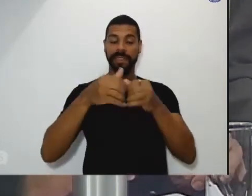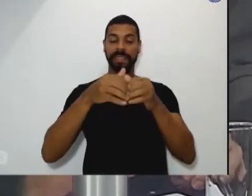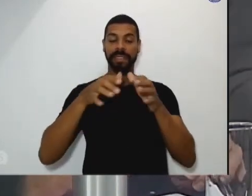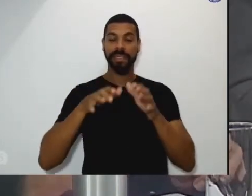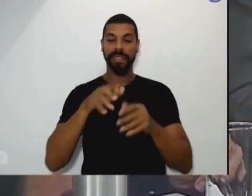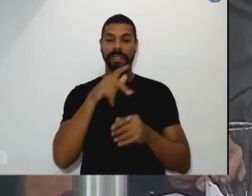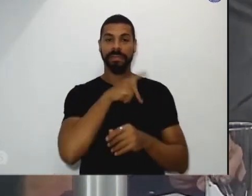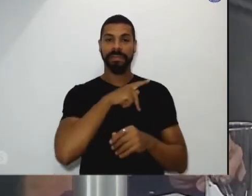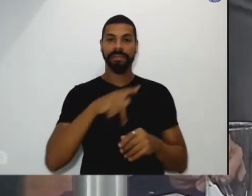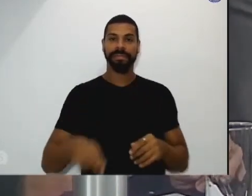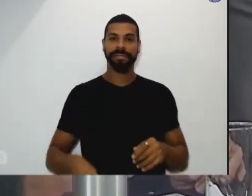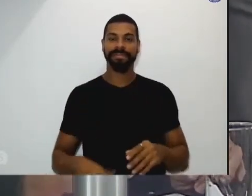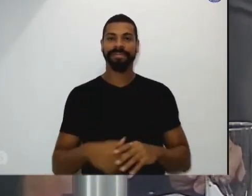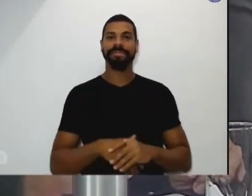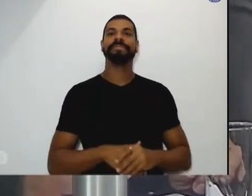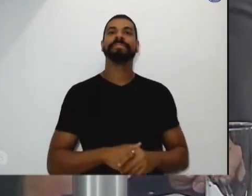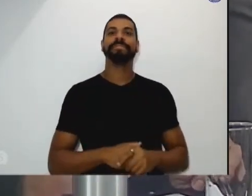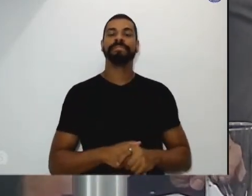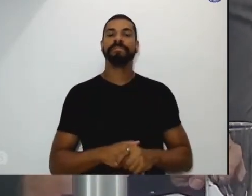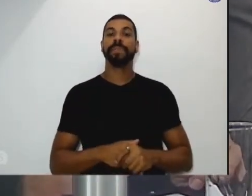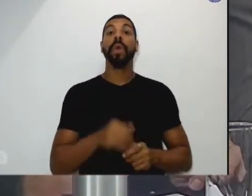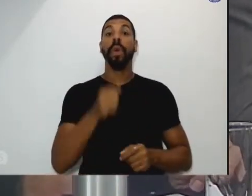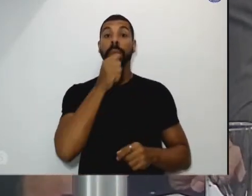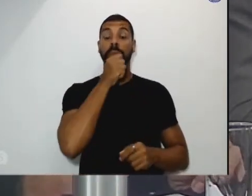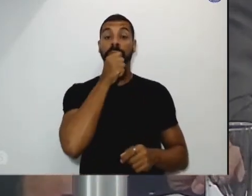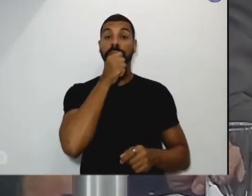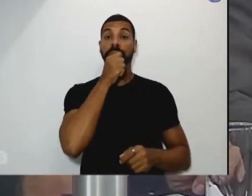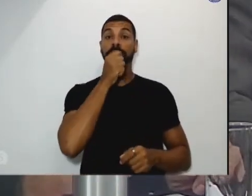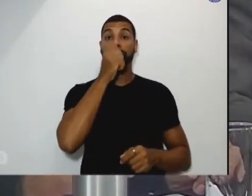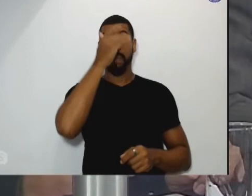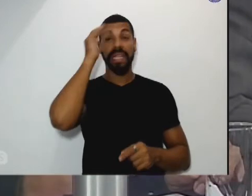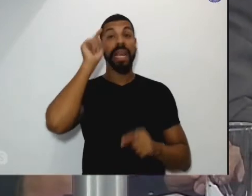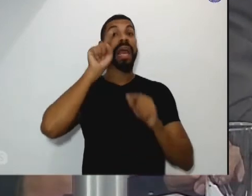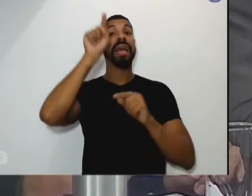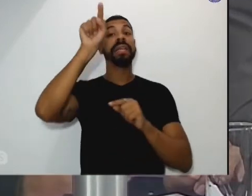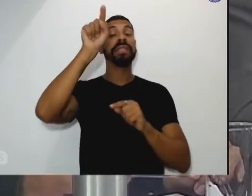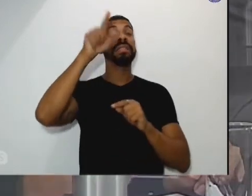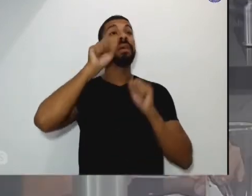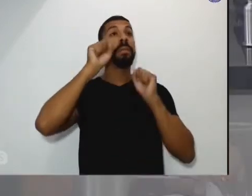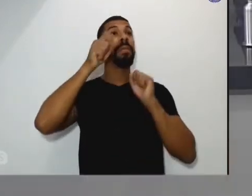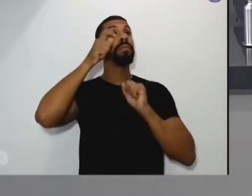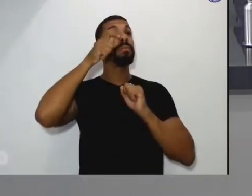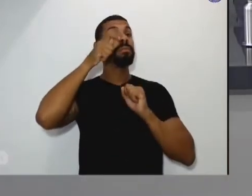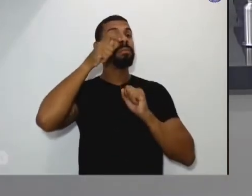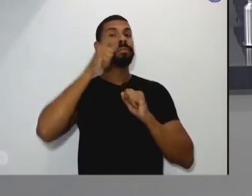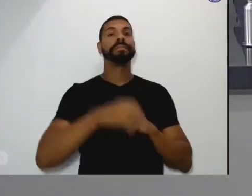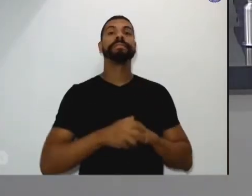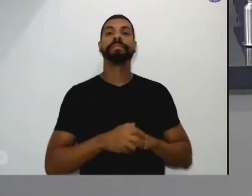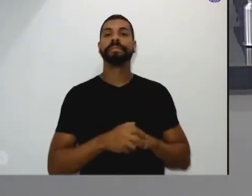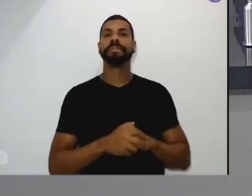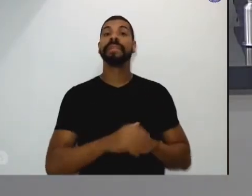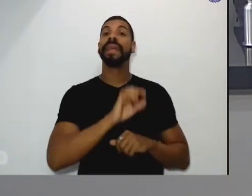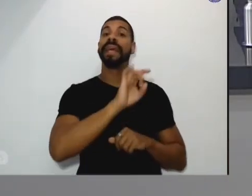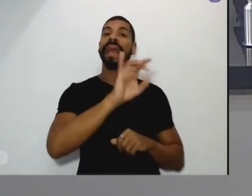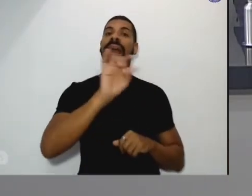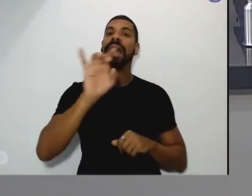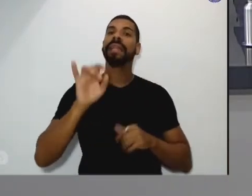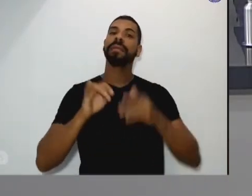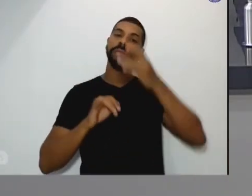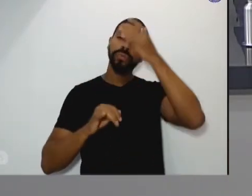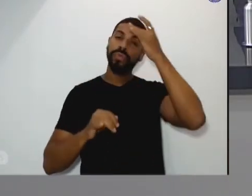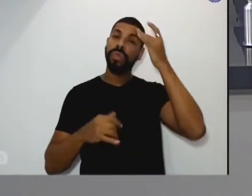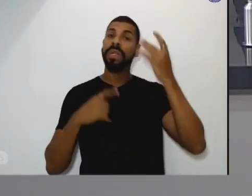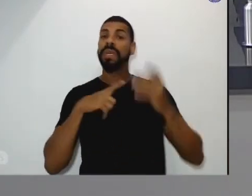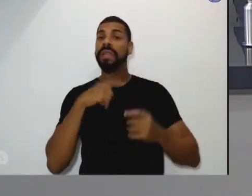o microfone ele fica ali atrás todos estão ali visualizando cada um que teve alguma pergunta